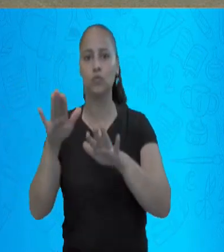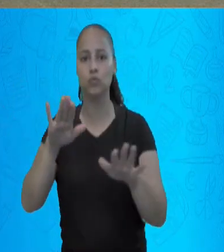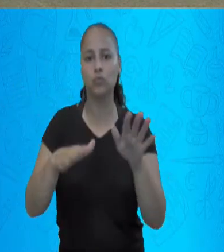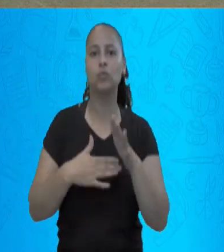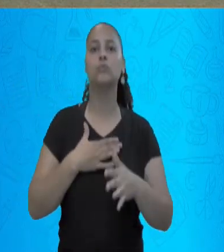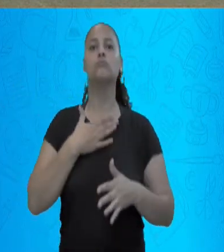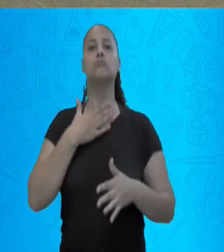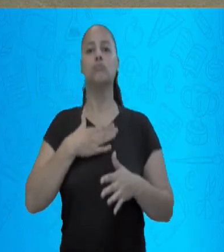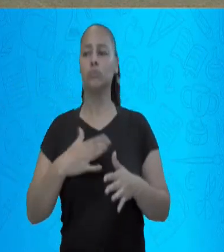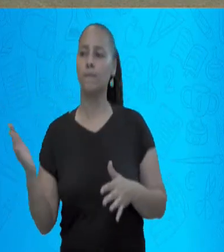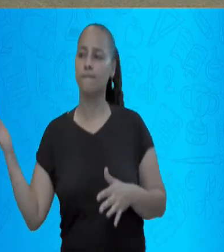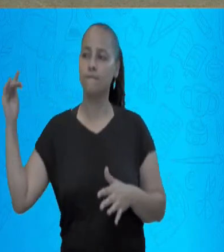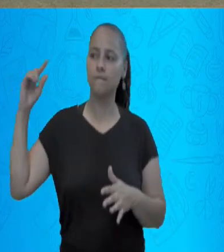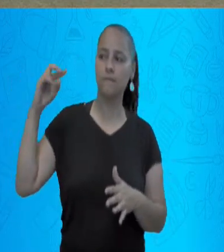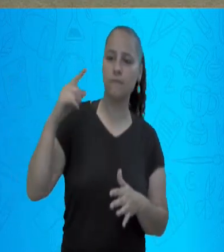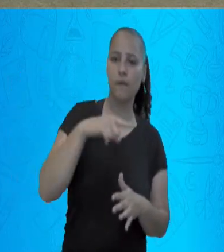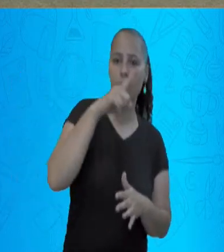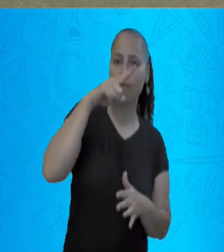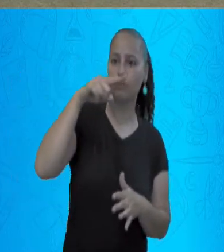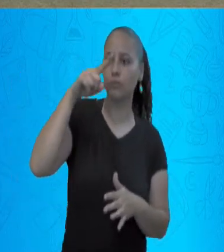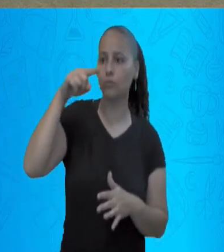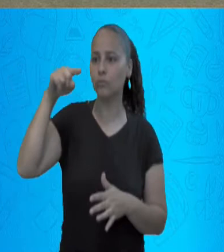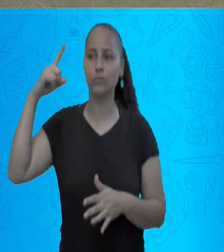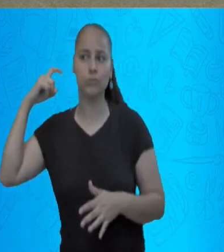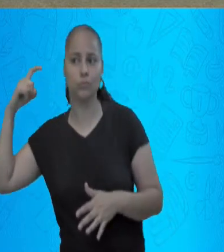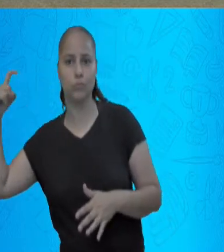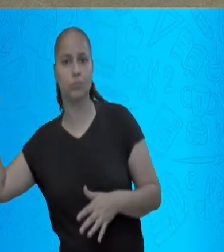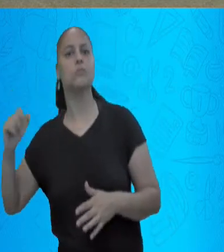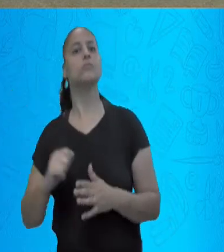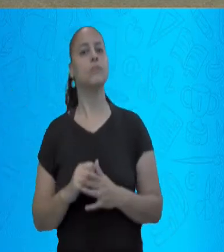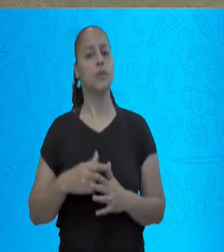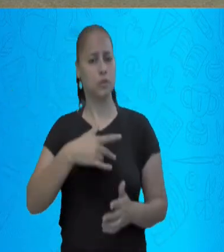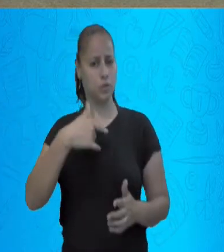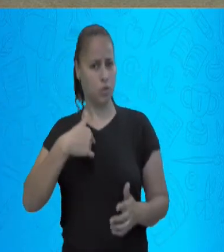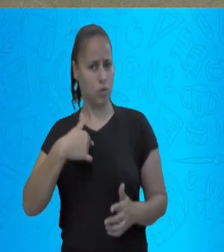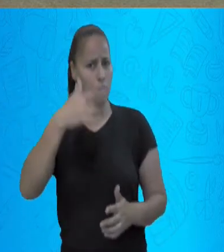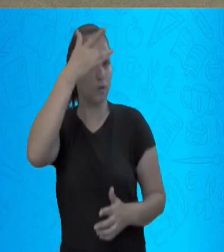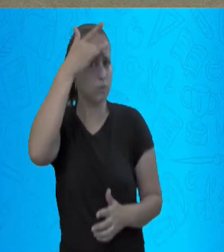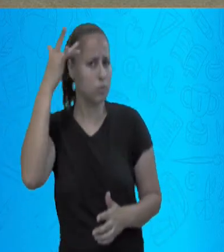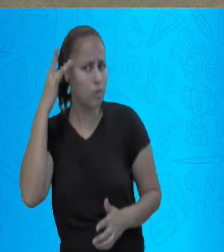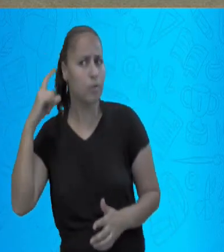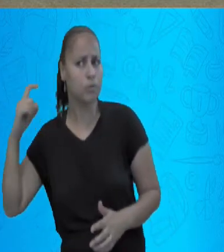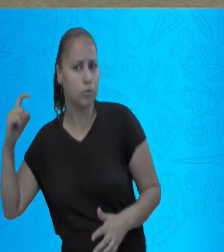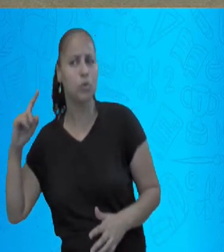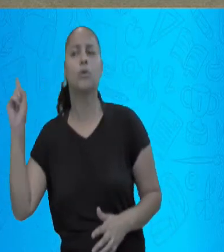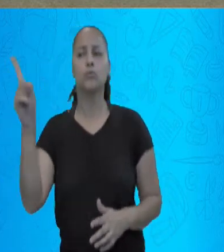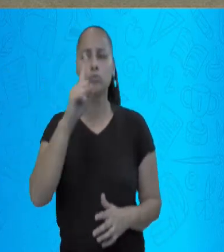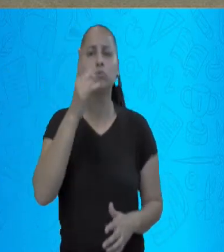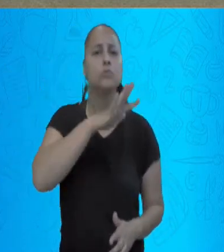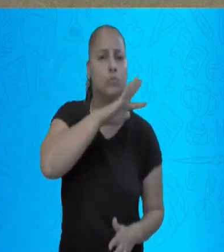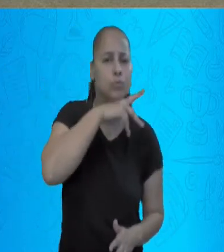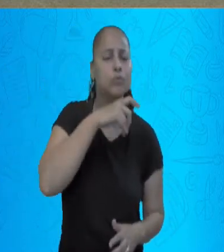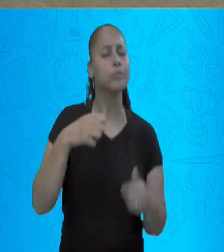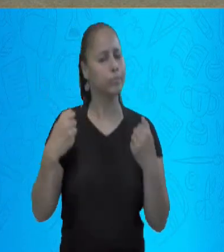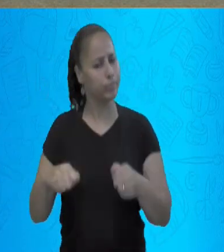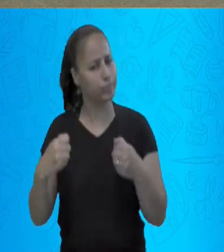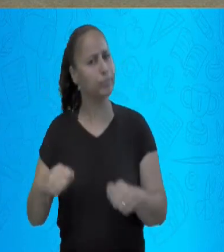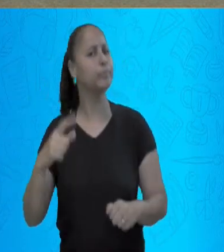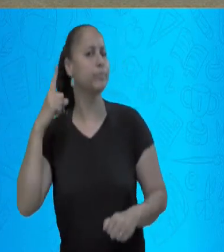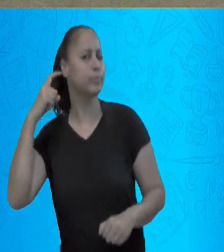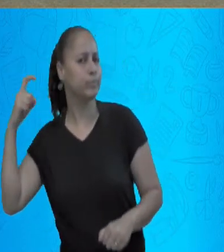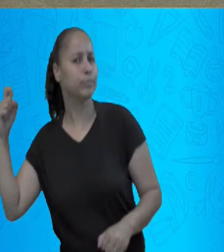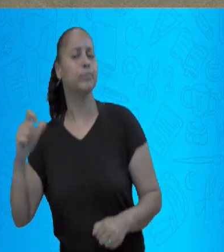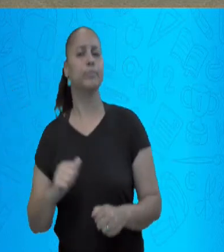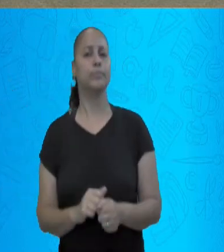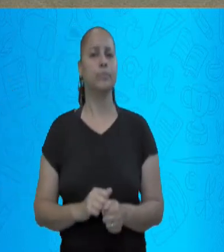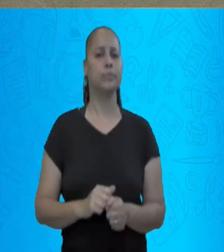ondas sonoras. Se nós seres humanos produzimos sons, os animais também produzem. Nós já conhecemos diversos tipos de animais, né?